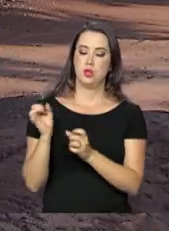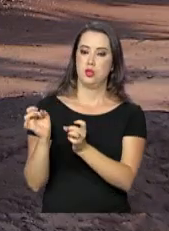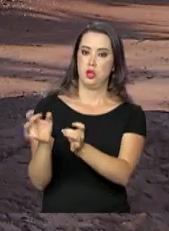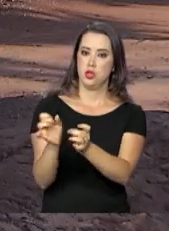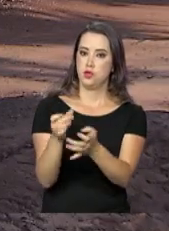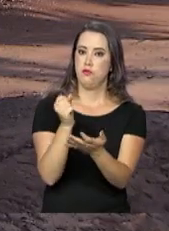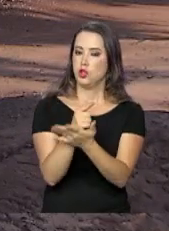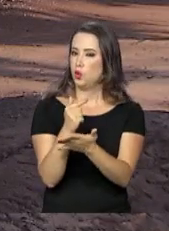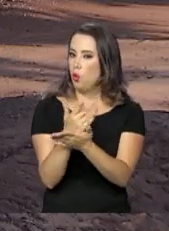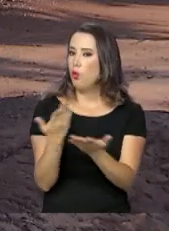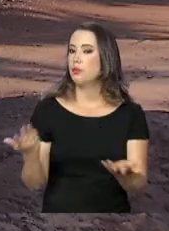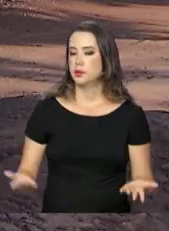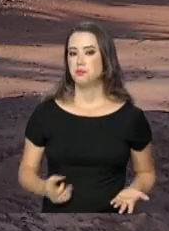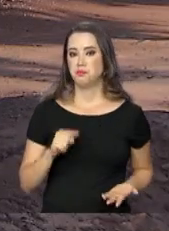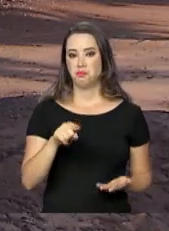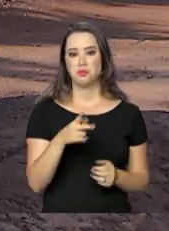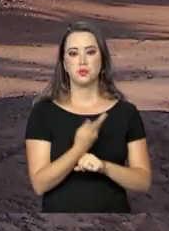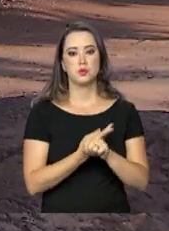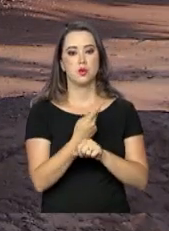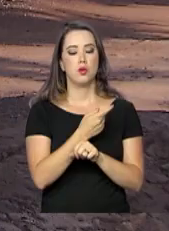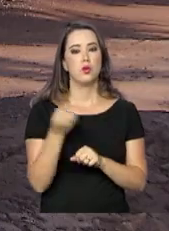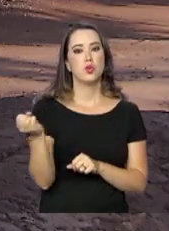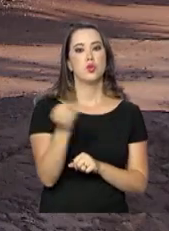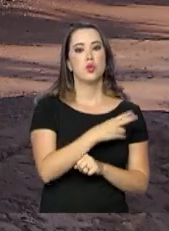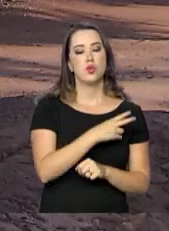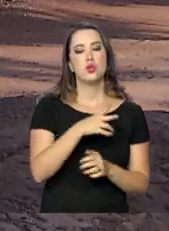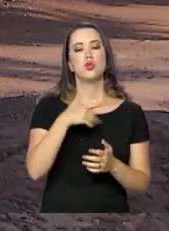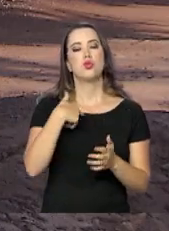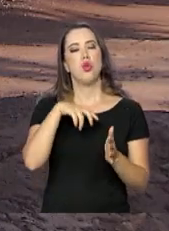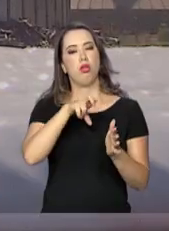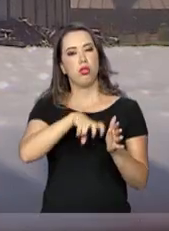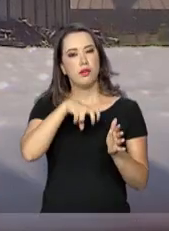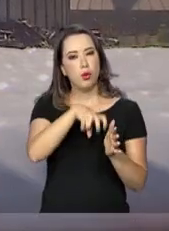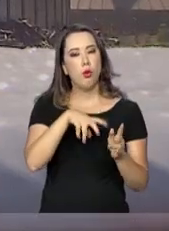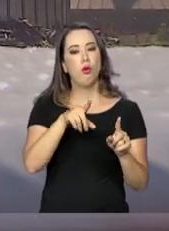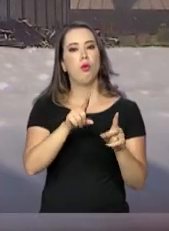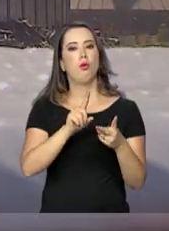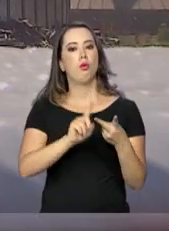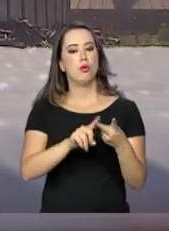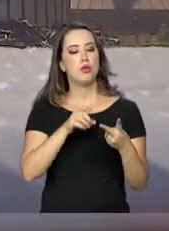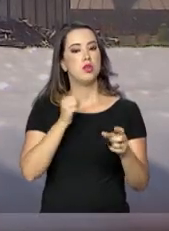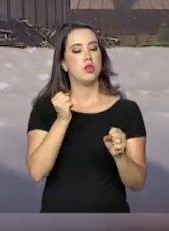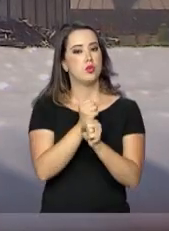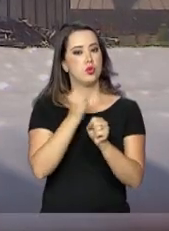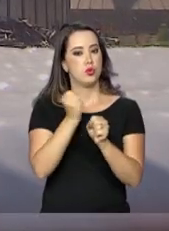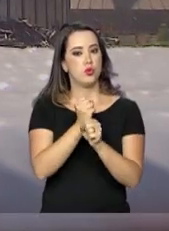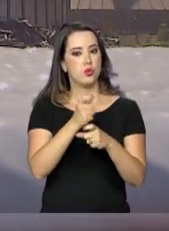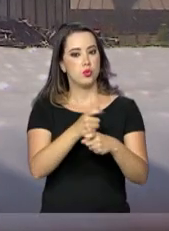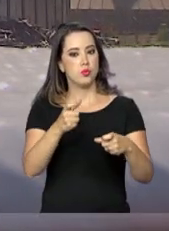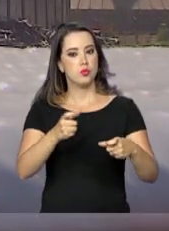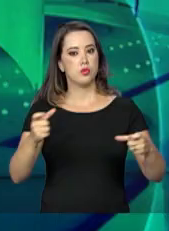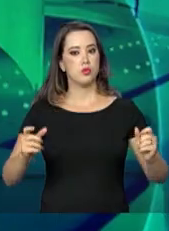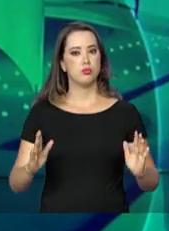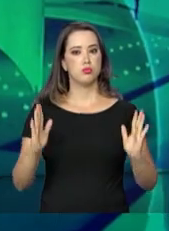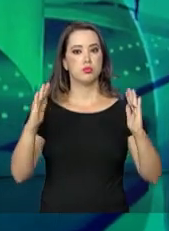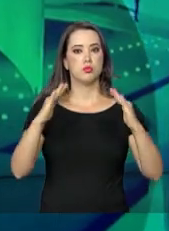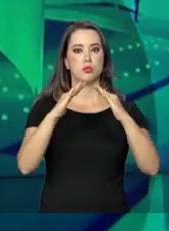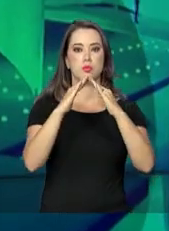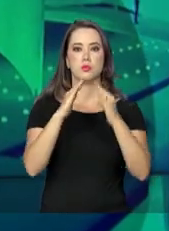Os programas mais procurados são de modernização da frota de tratores, e o de construção e ampliação de armazéns.